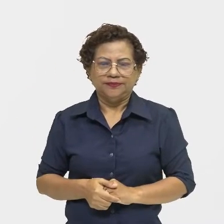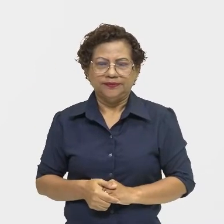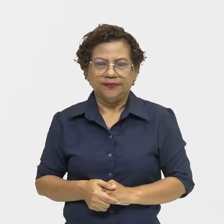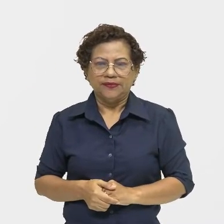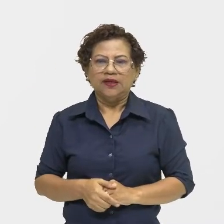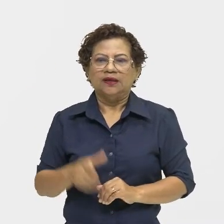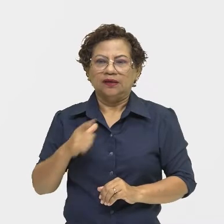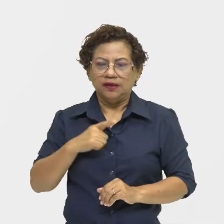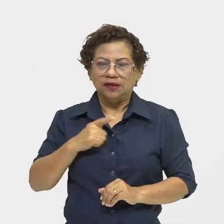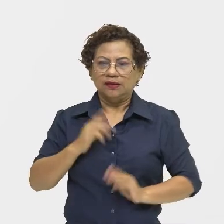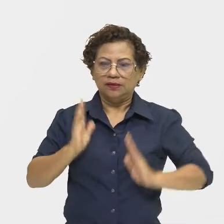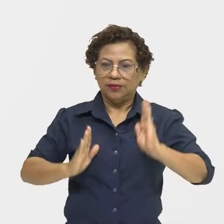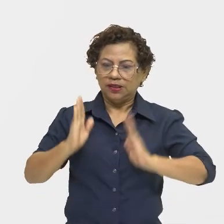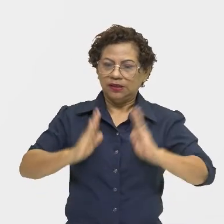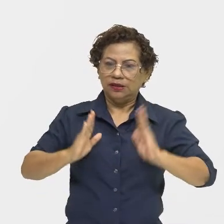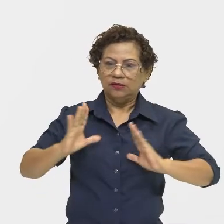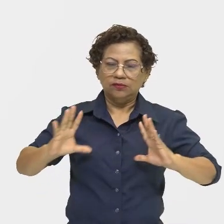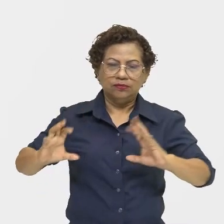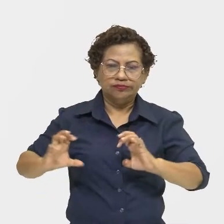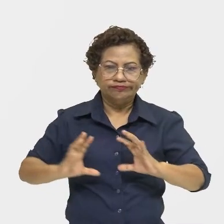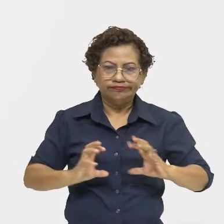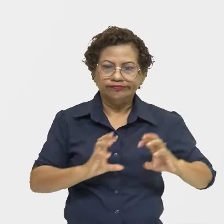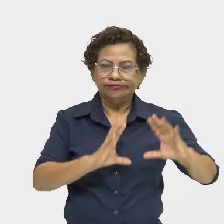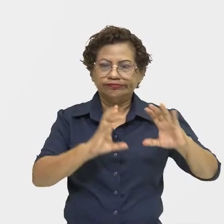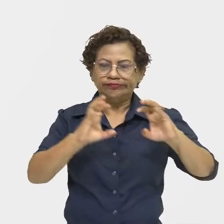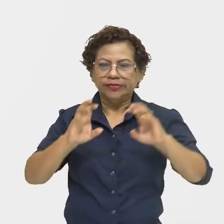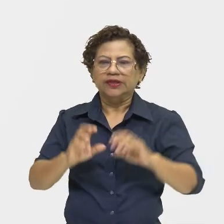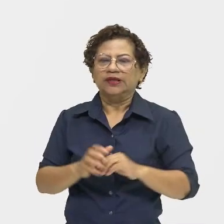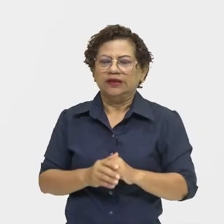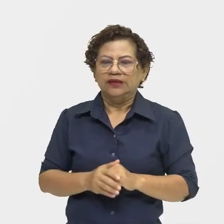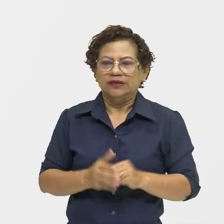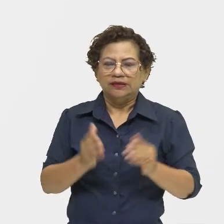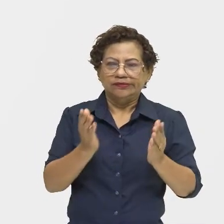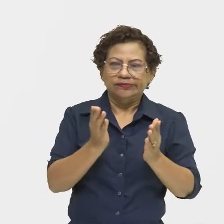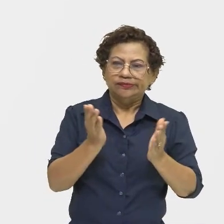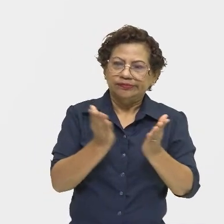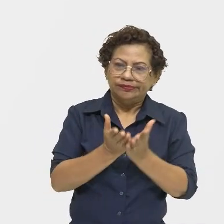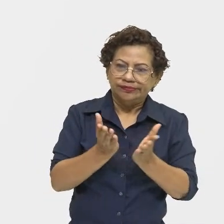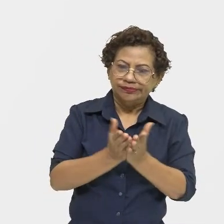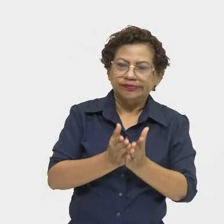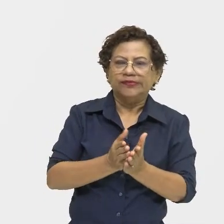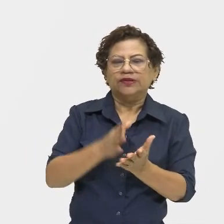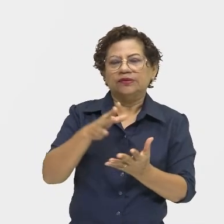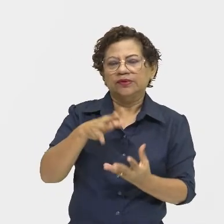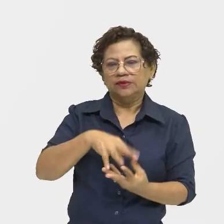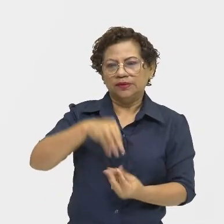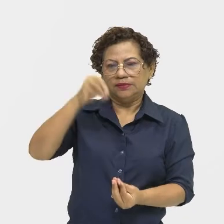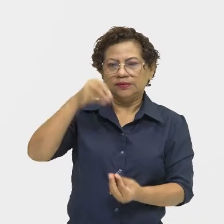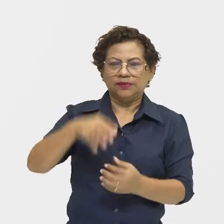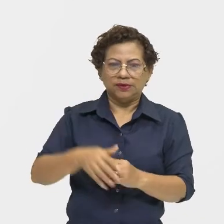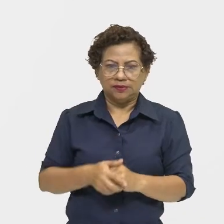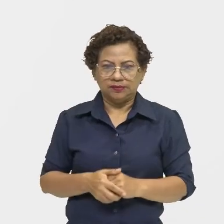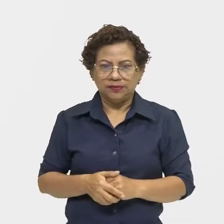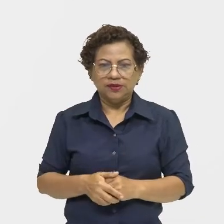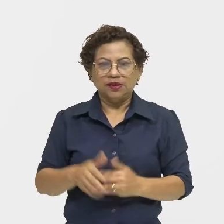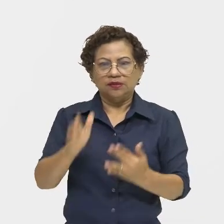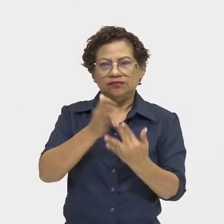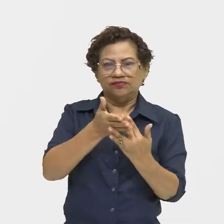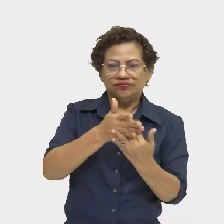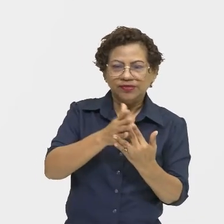conflitos espirituais e religiosos. O estilo barroco traduz-te a tentativa